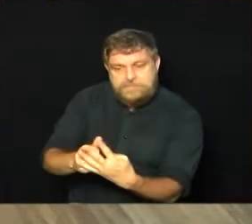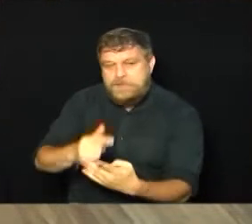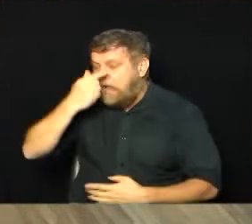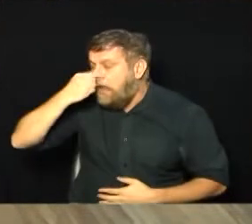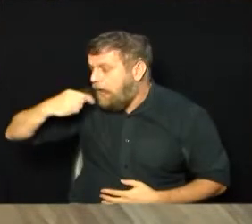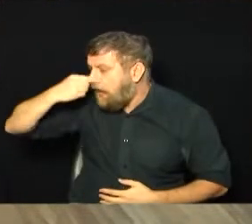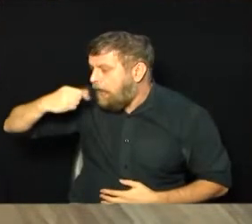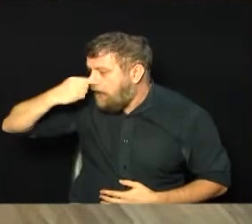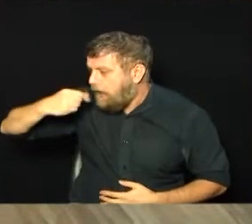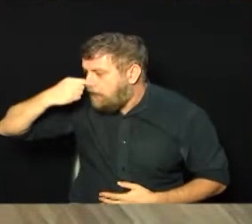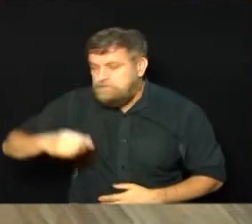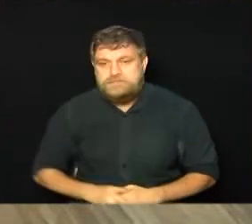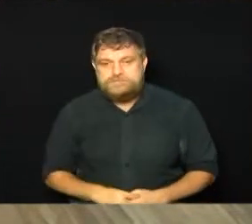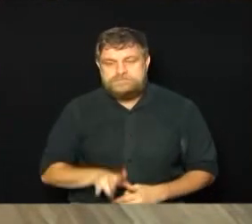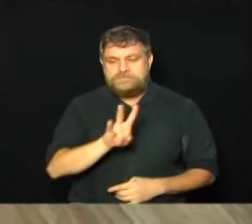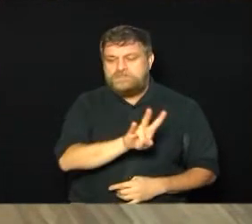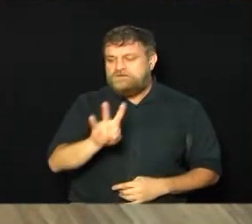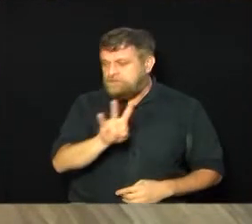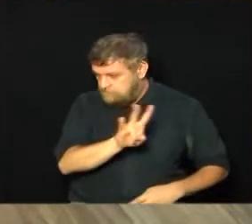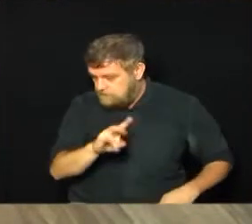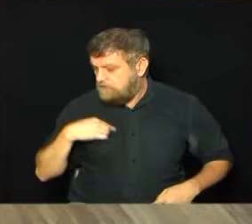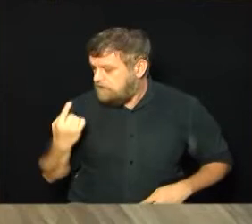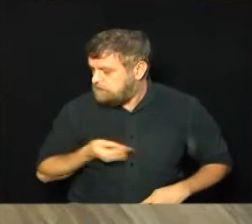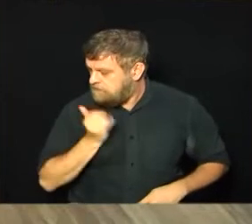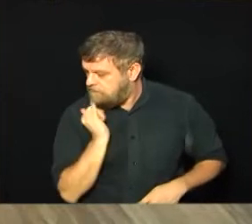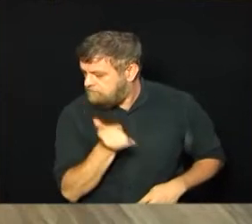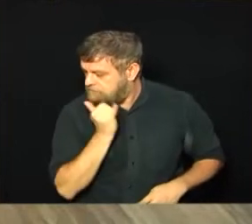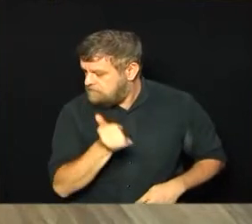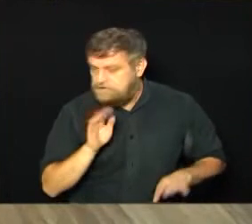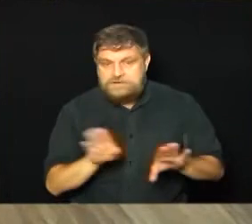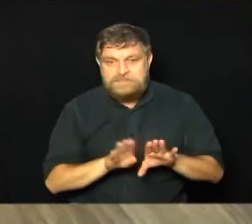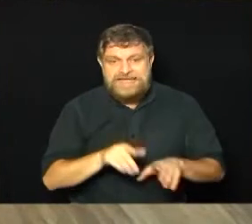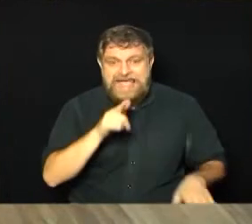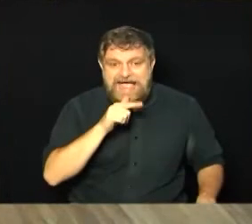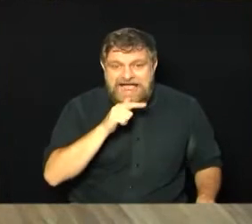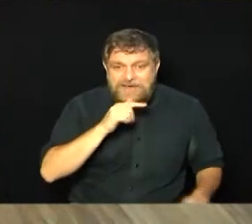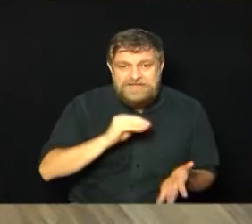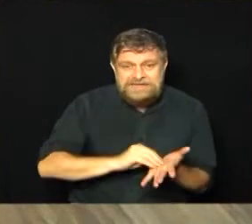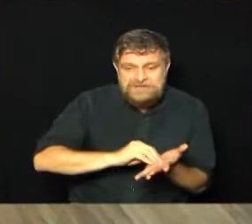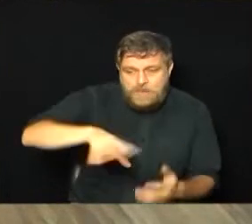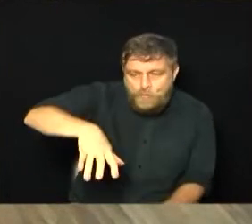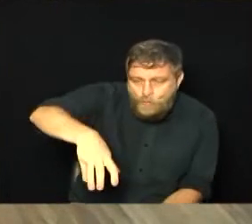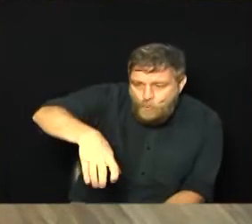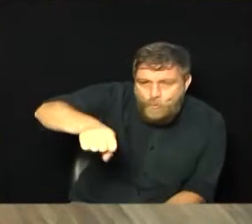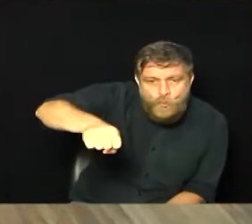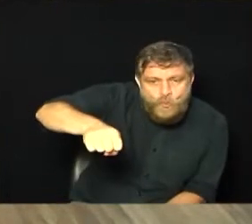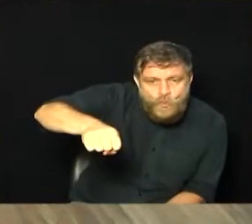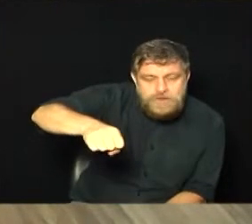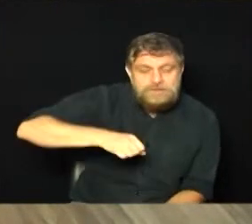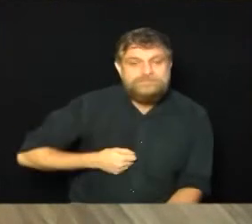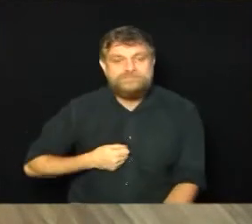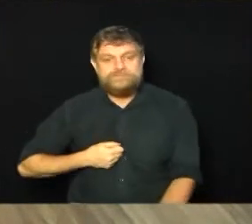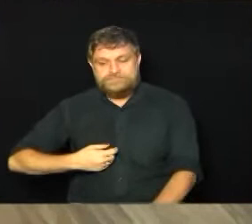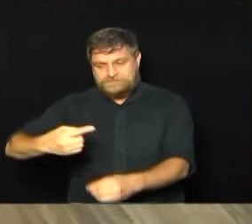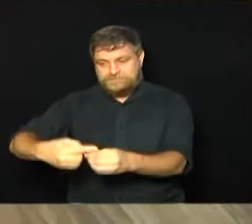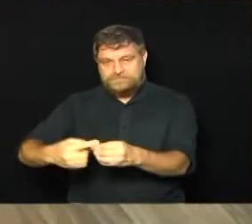gripe. Vivi, a gente está falando aqui no nosso Câmara Total sobre racionamento de água na nossa região, a cidade de Valinhas.